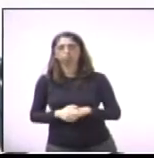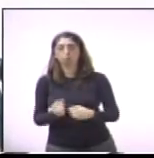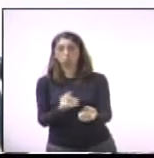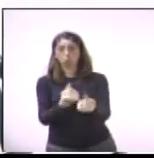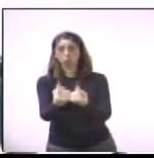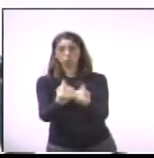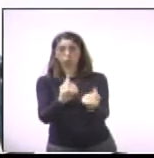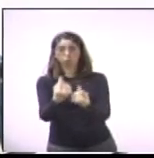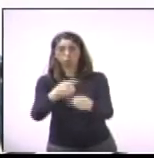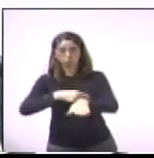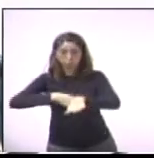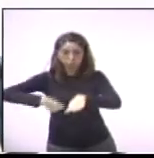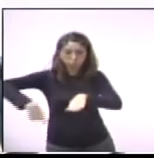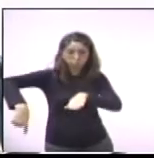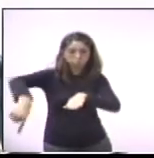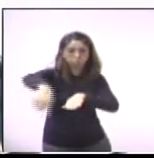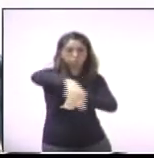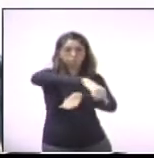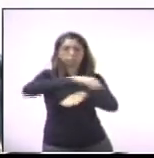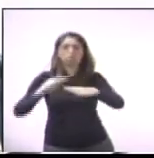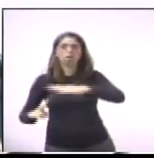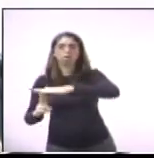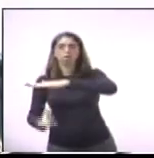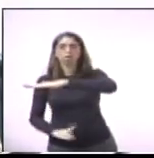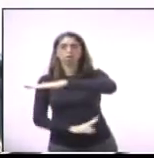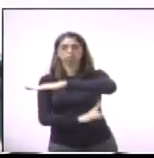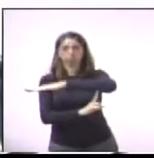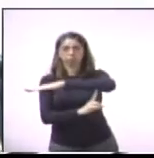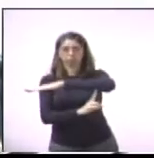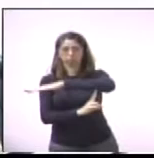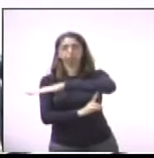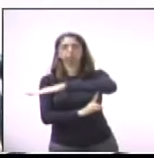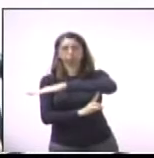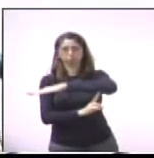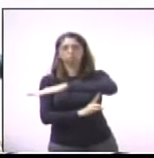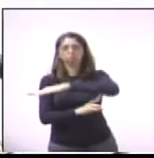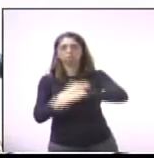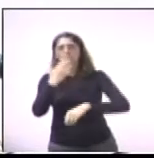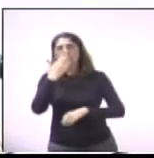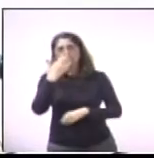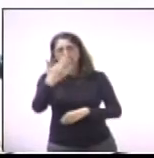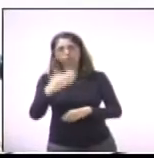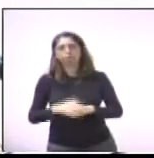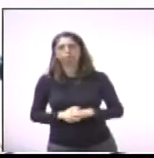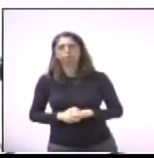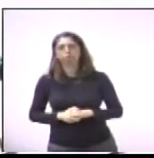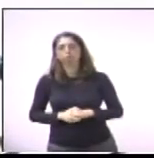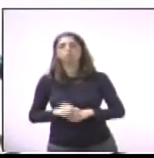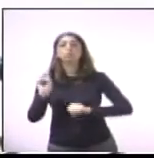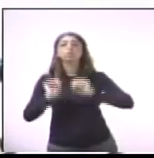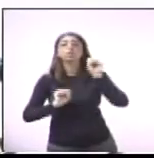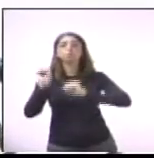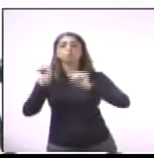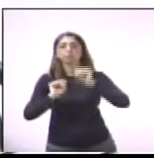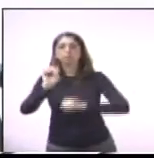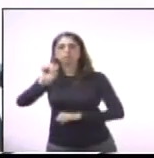ponte Chamas do Progresso, de frente ali à seta.